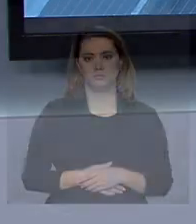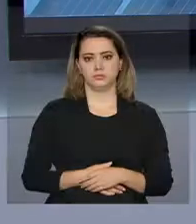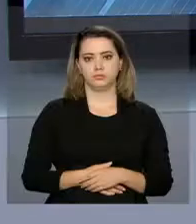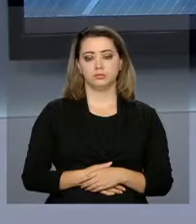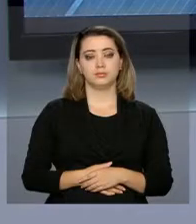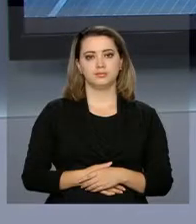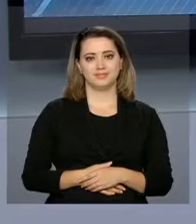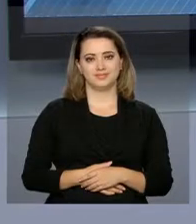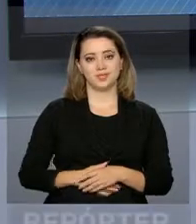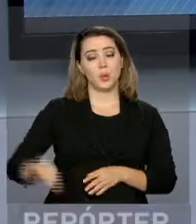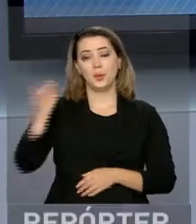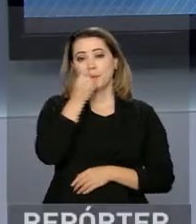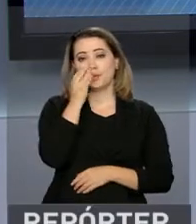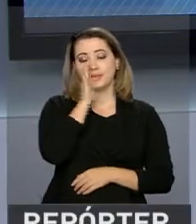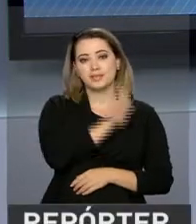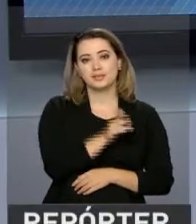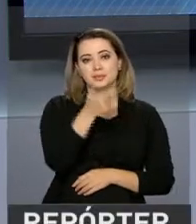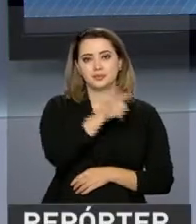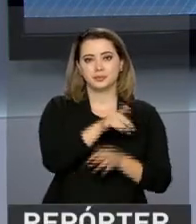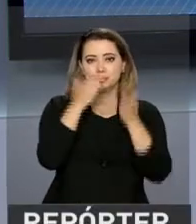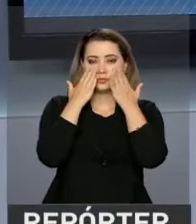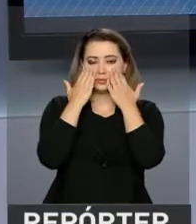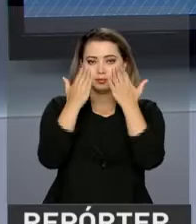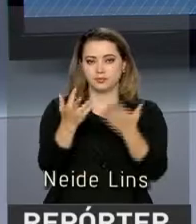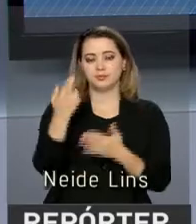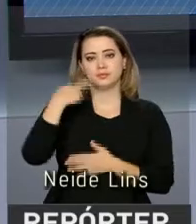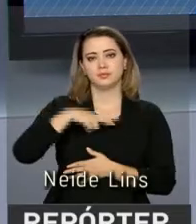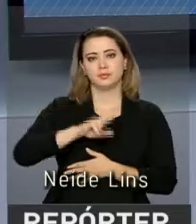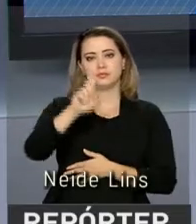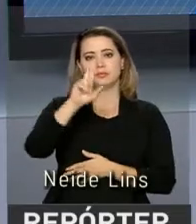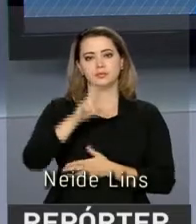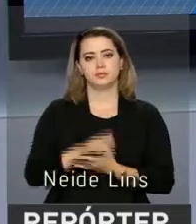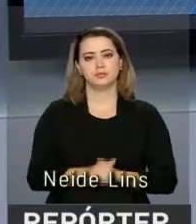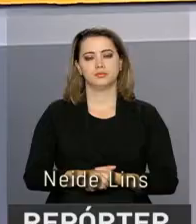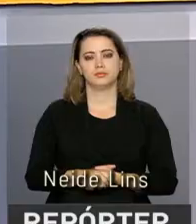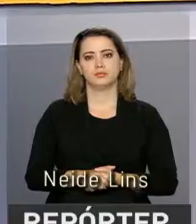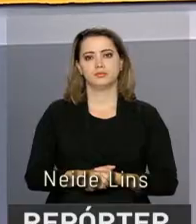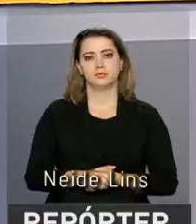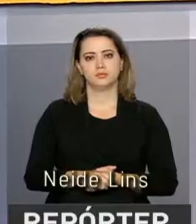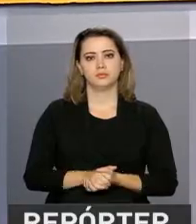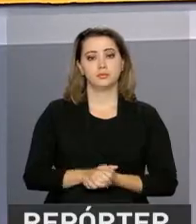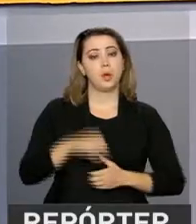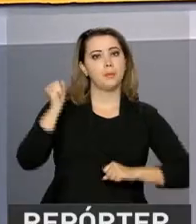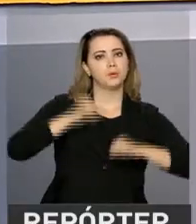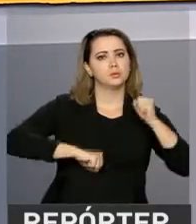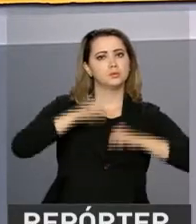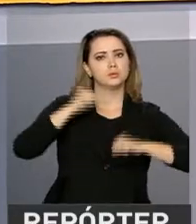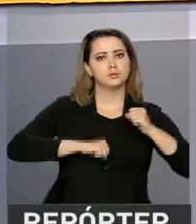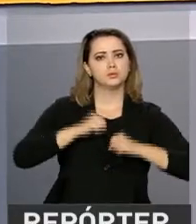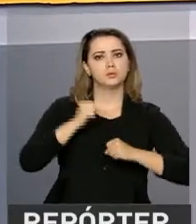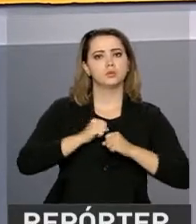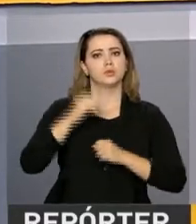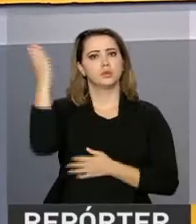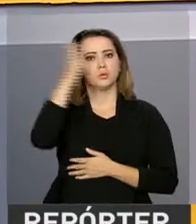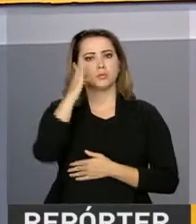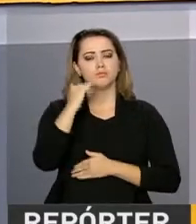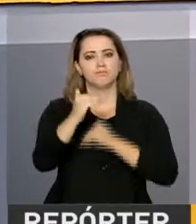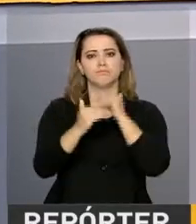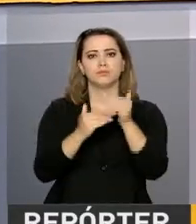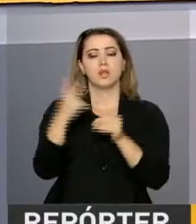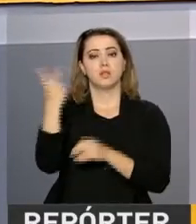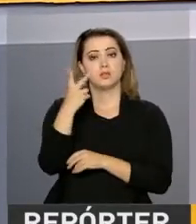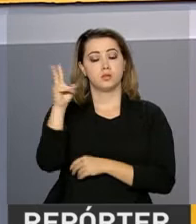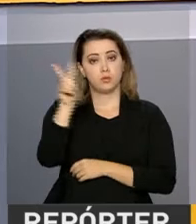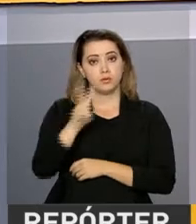Olá, boa tarde. No ar, mais uma edição do Repórter NBR. Produção industrial brasileira registra a